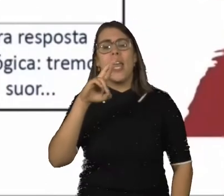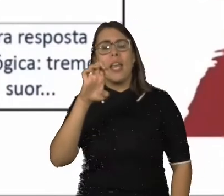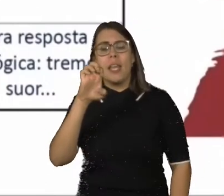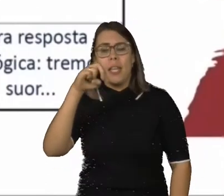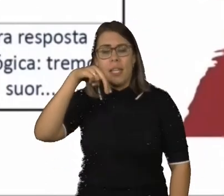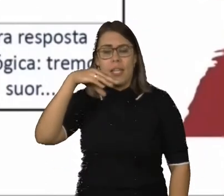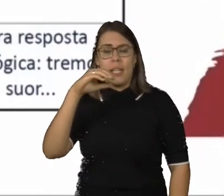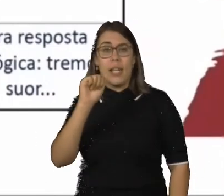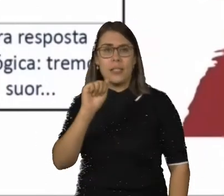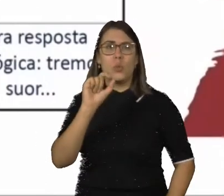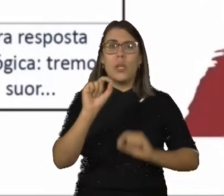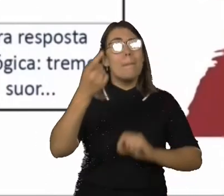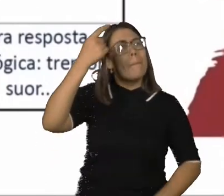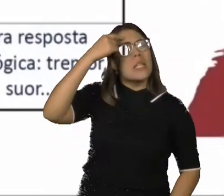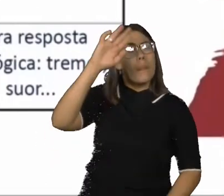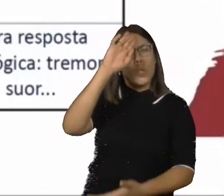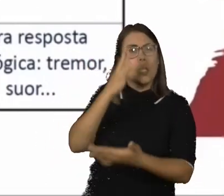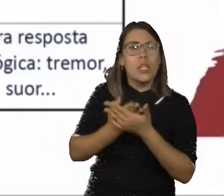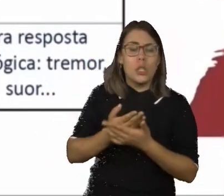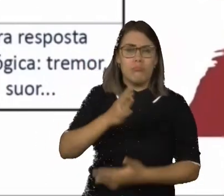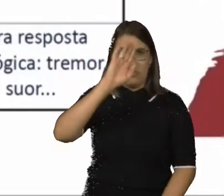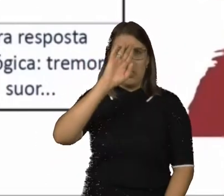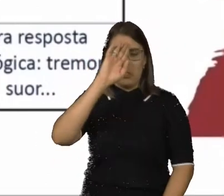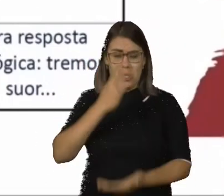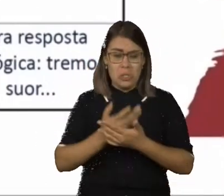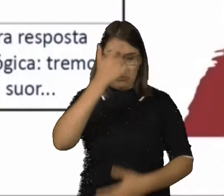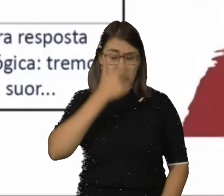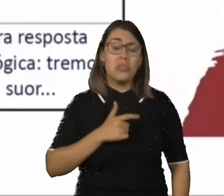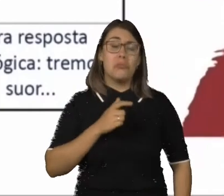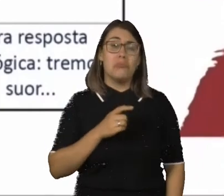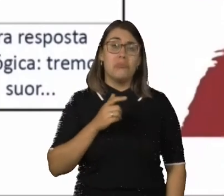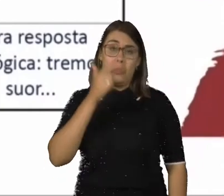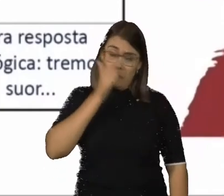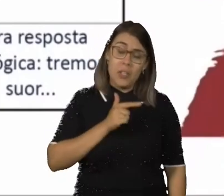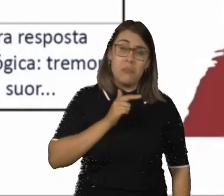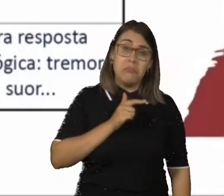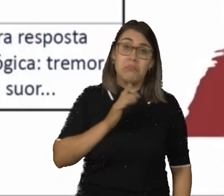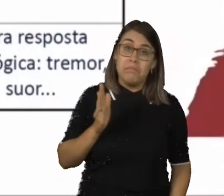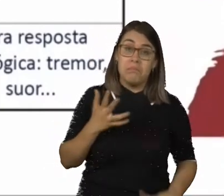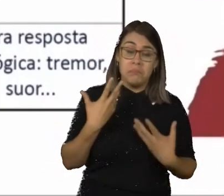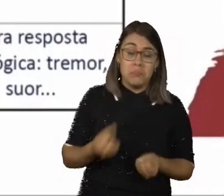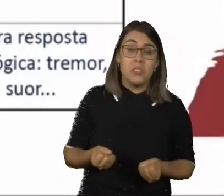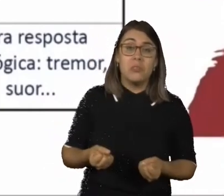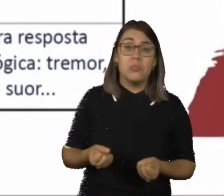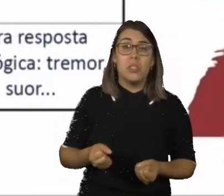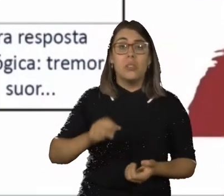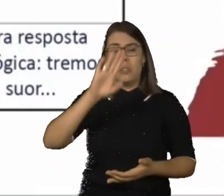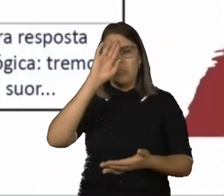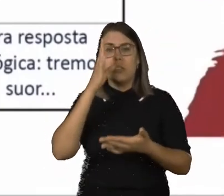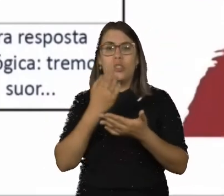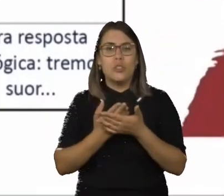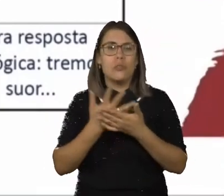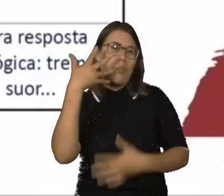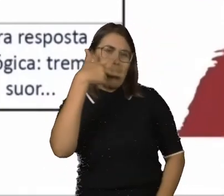pensamento acreditado. Se eu acredito que eu sou feio, eu tenho razão e isso vai se tornar real. Se eu acredito que eu sou belo, isso também é real pra mim,